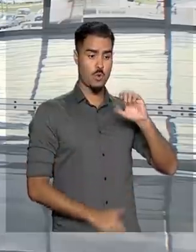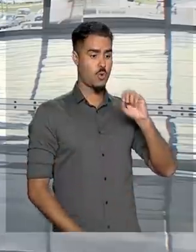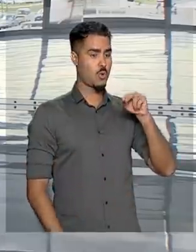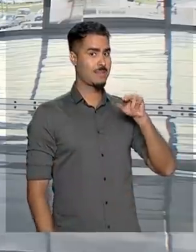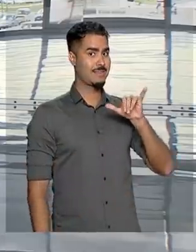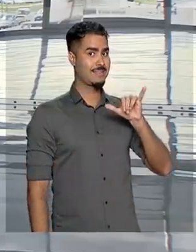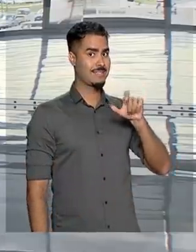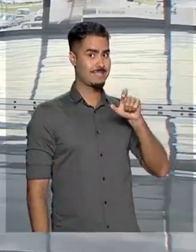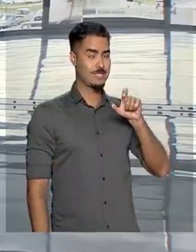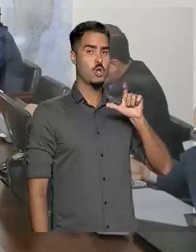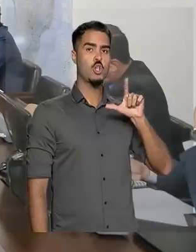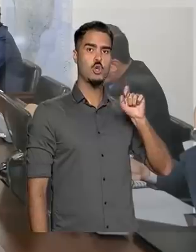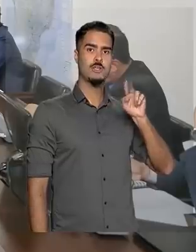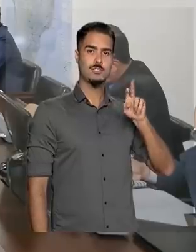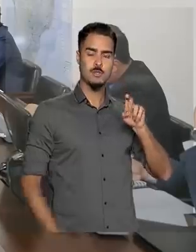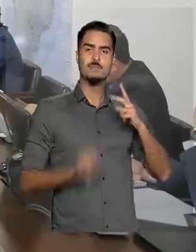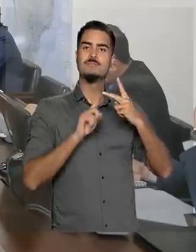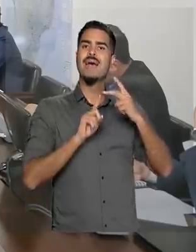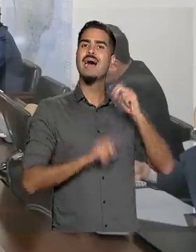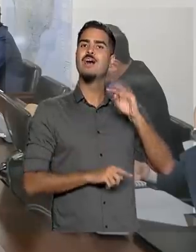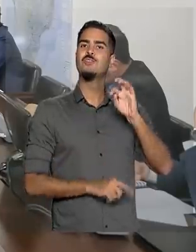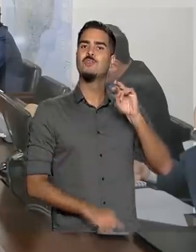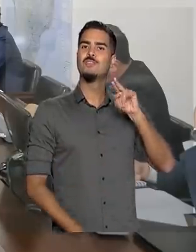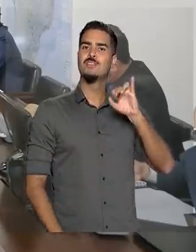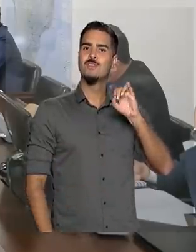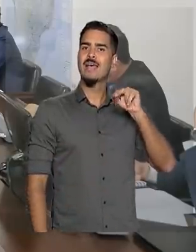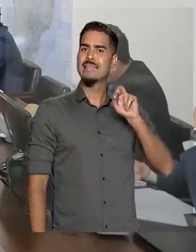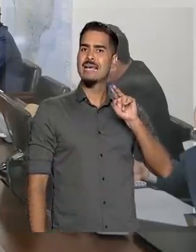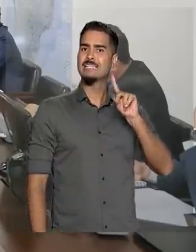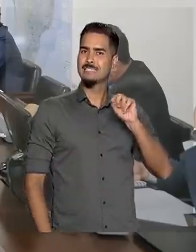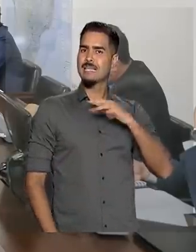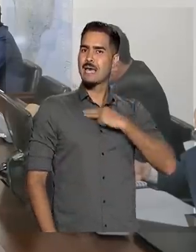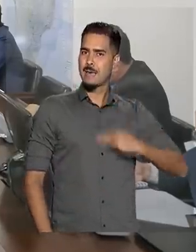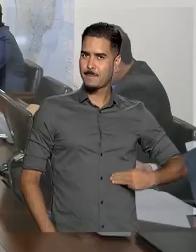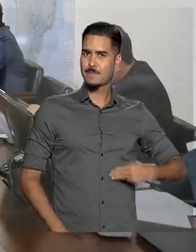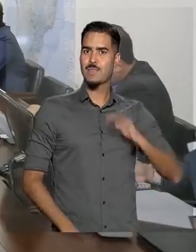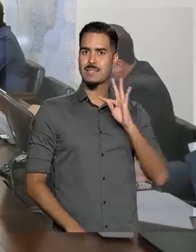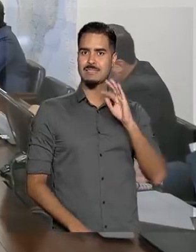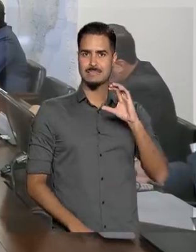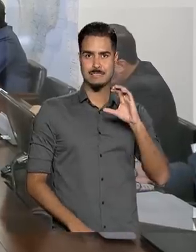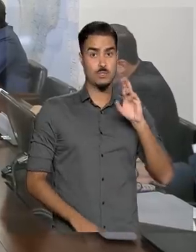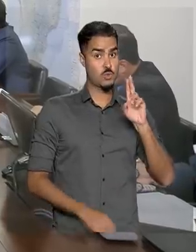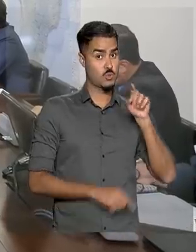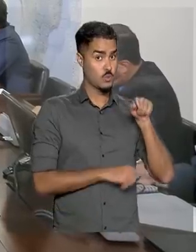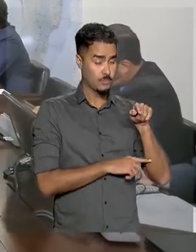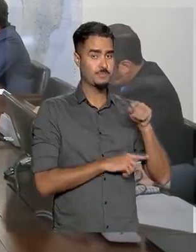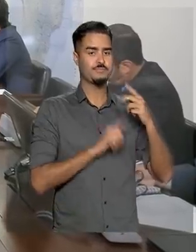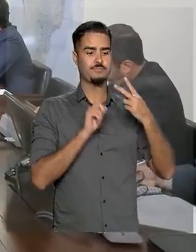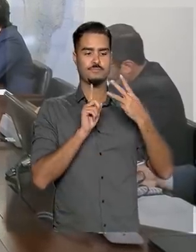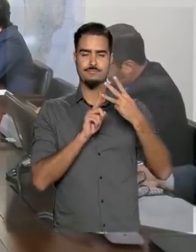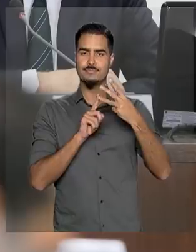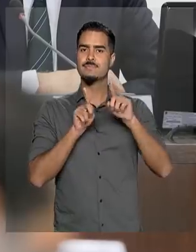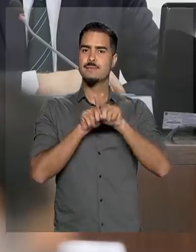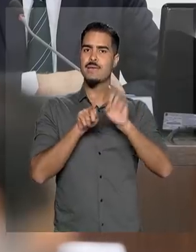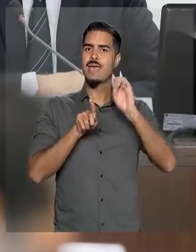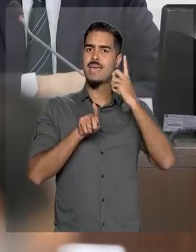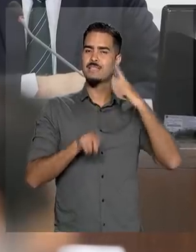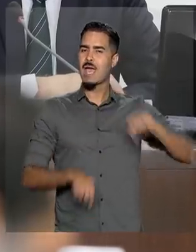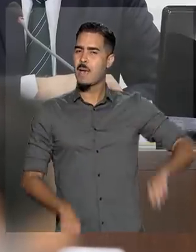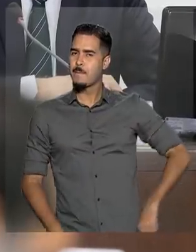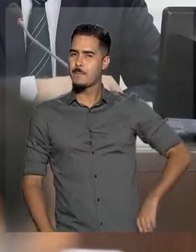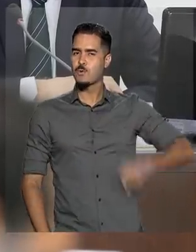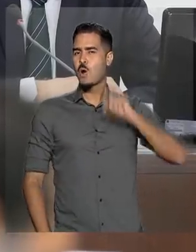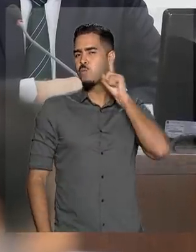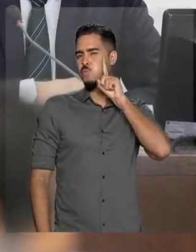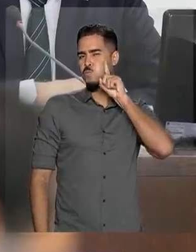e Antônio Nardes, ministro do Tribunal de Contas da União. Bolsonaro também recebeu o ex-embaixador dos Estados Unidos no